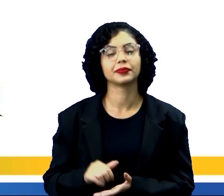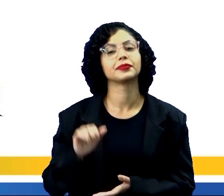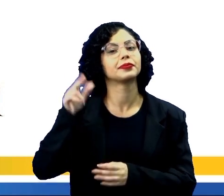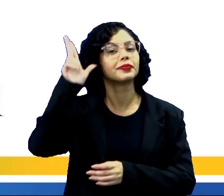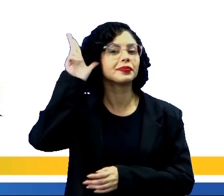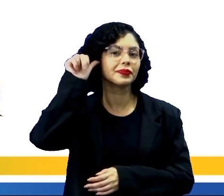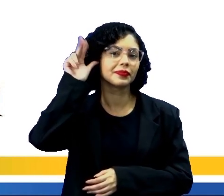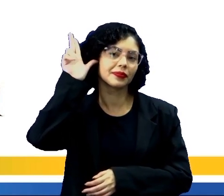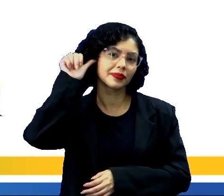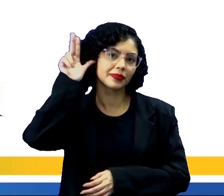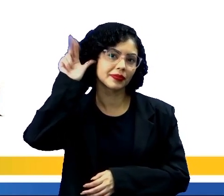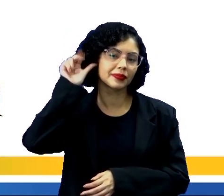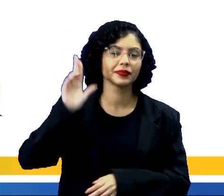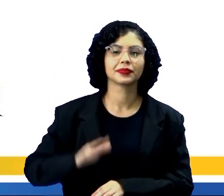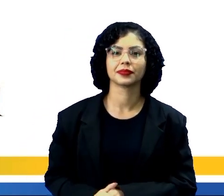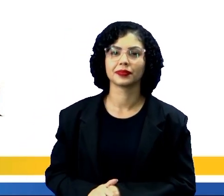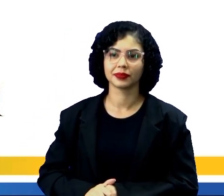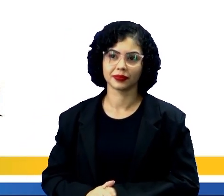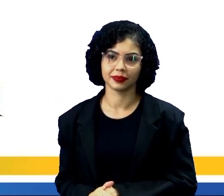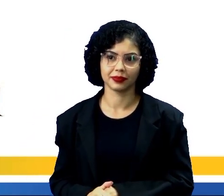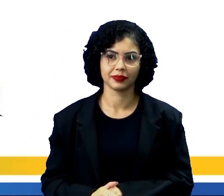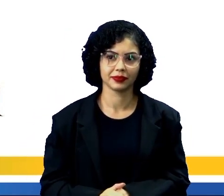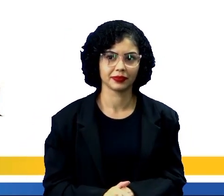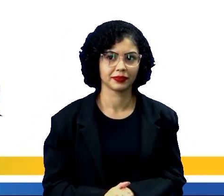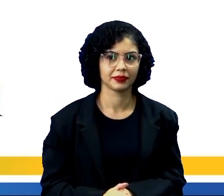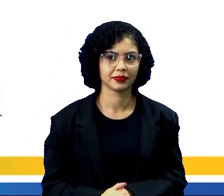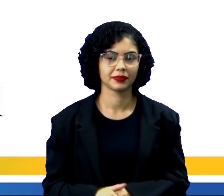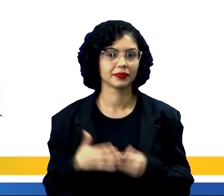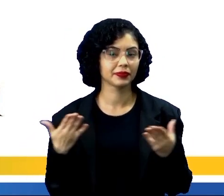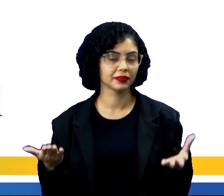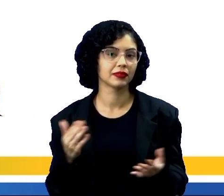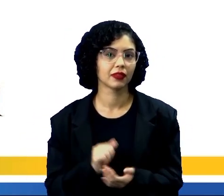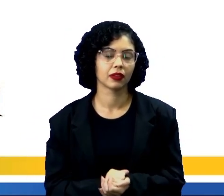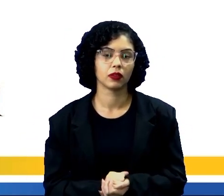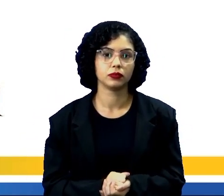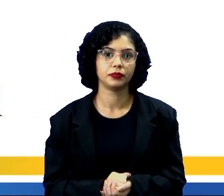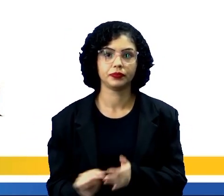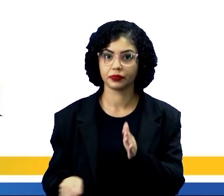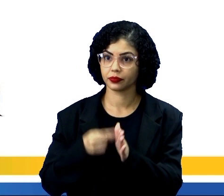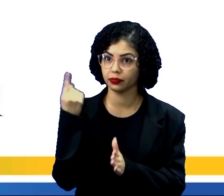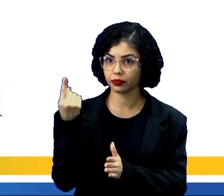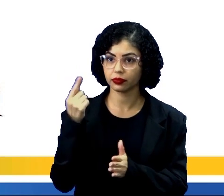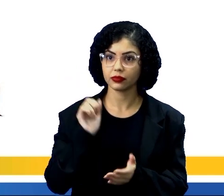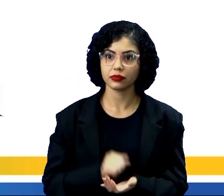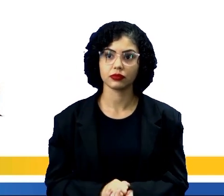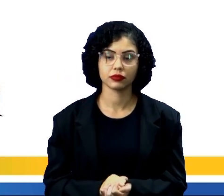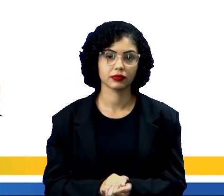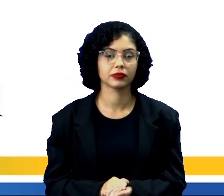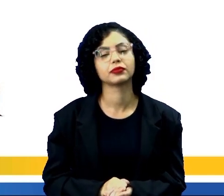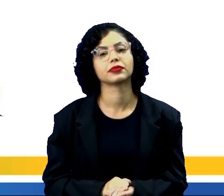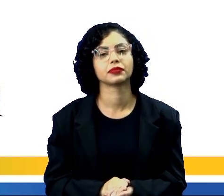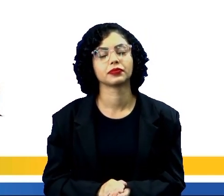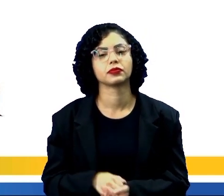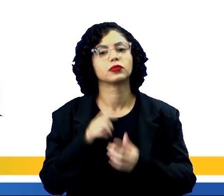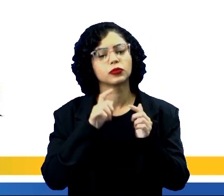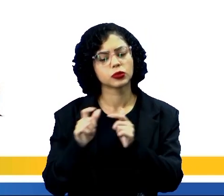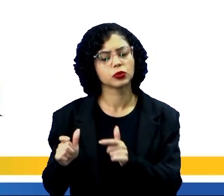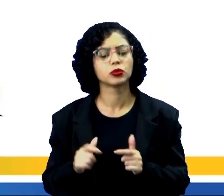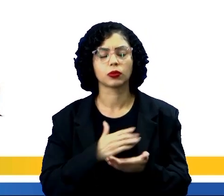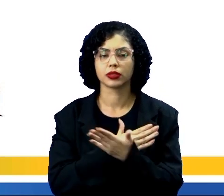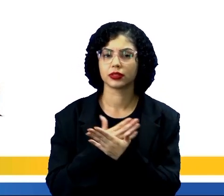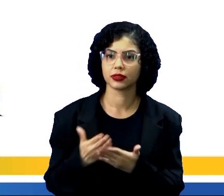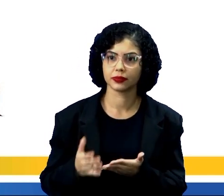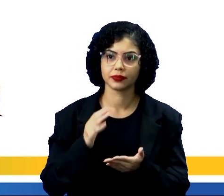Isso mesmo, criança, parabéns. O cavalo, o cavalo foi um dos primeiros meios de transporte onde eles